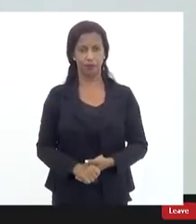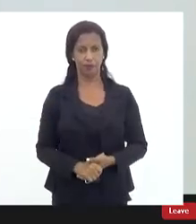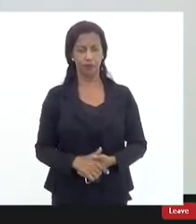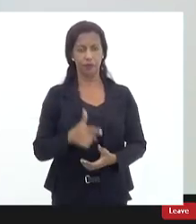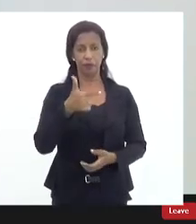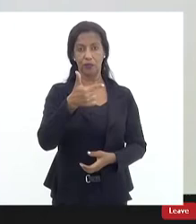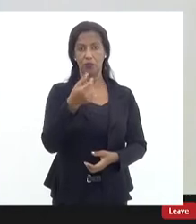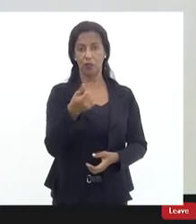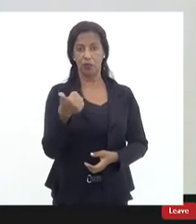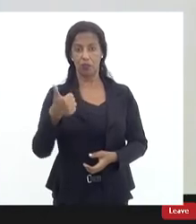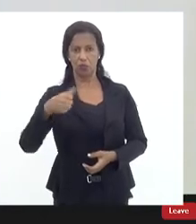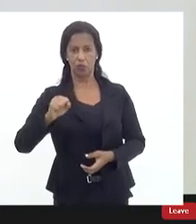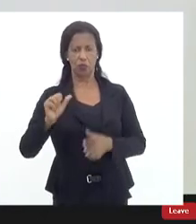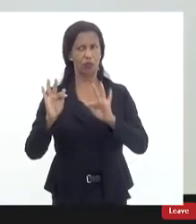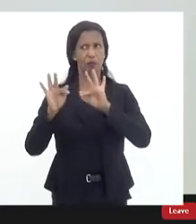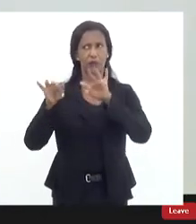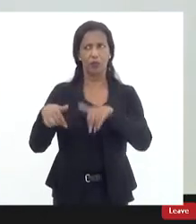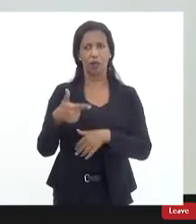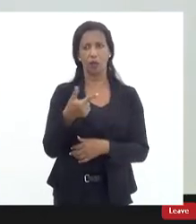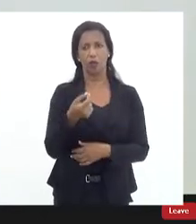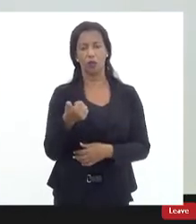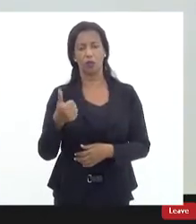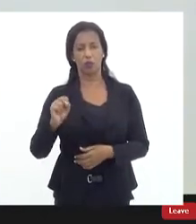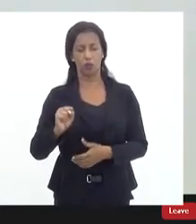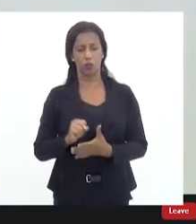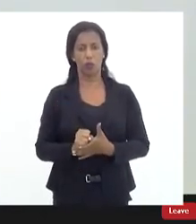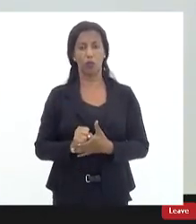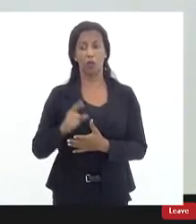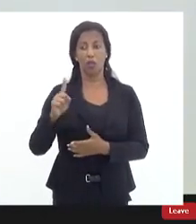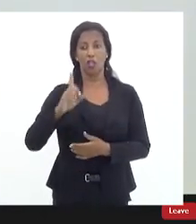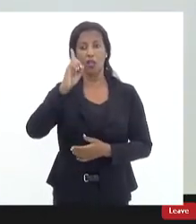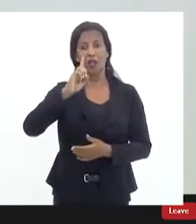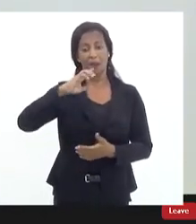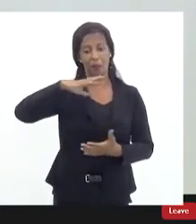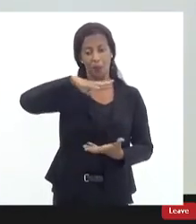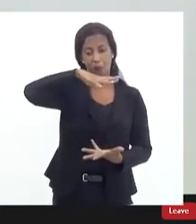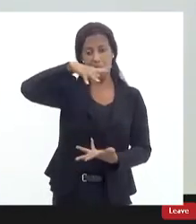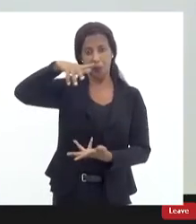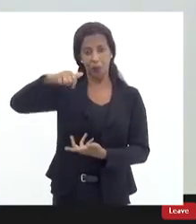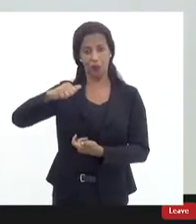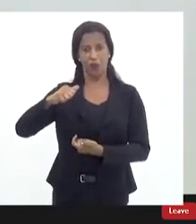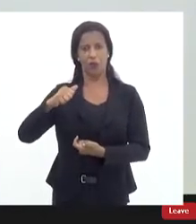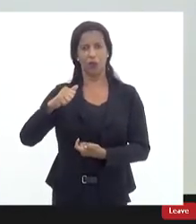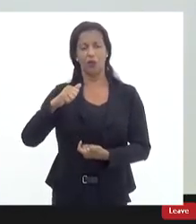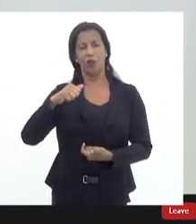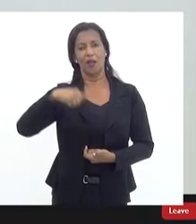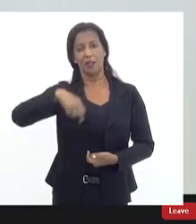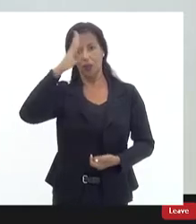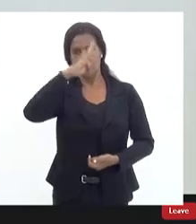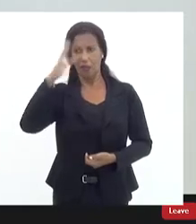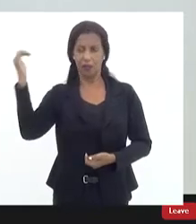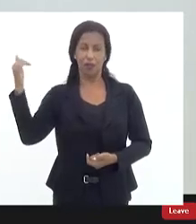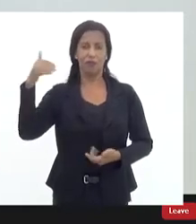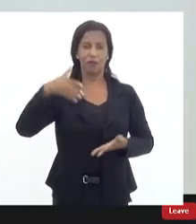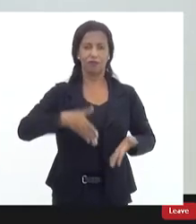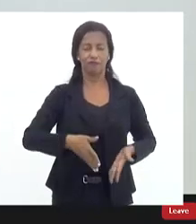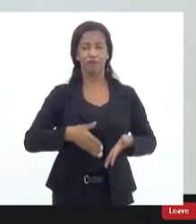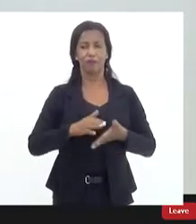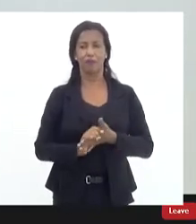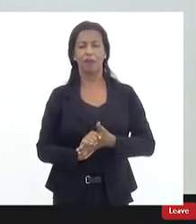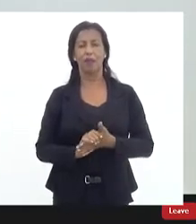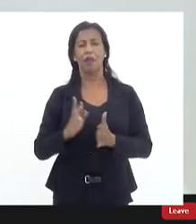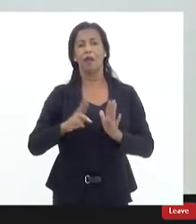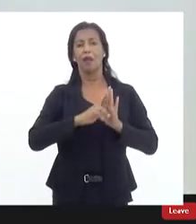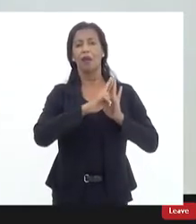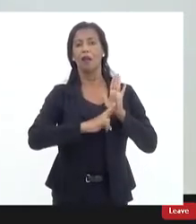2018 ao final de 2018 a comissão interamericana de direitos humanos esteve no Brasil especificamente a relatora para o Brasil na